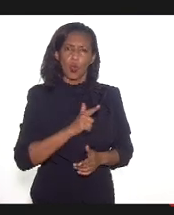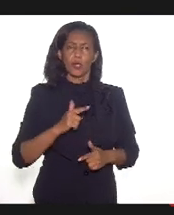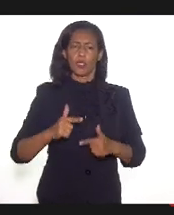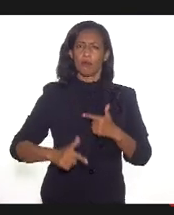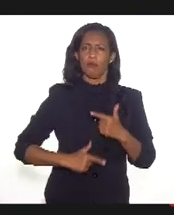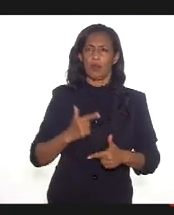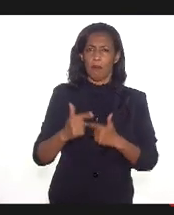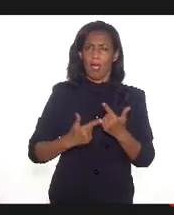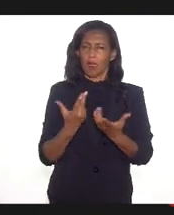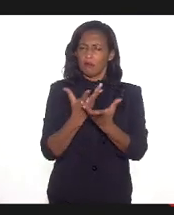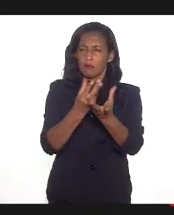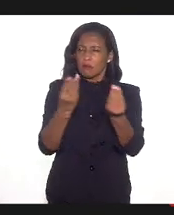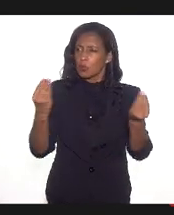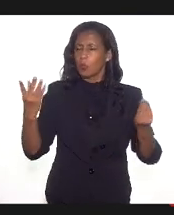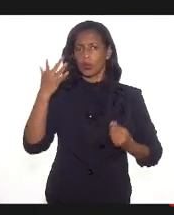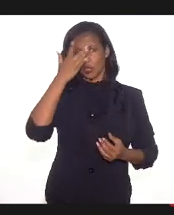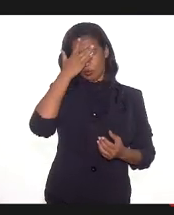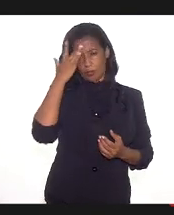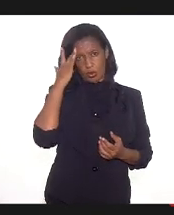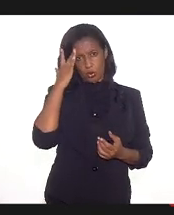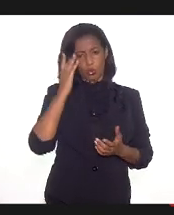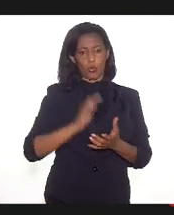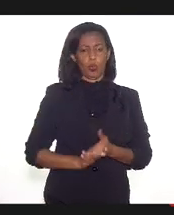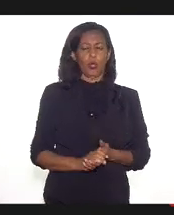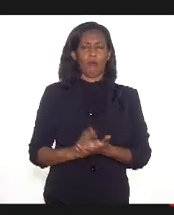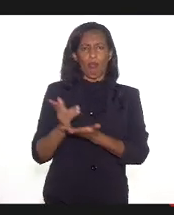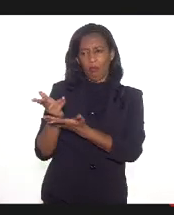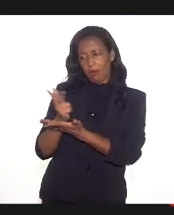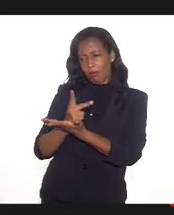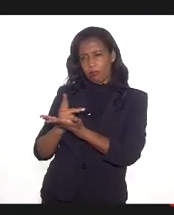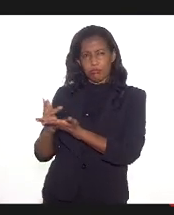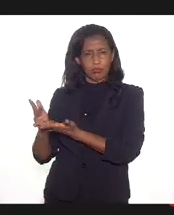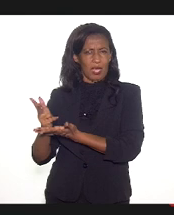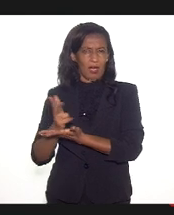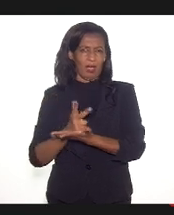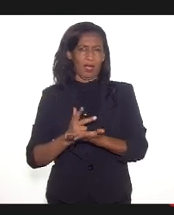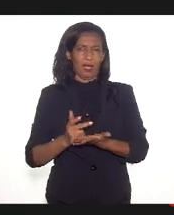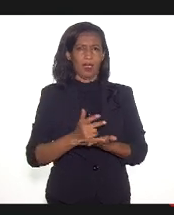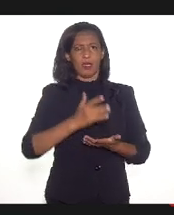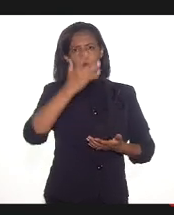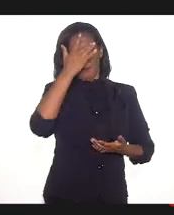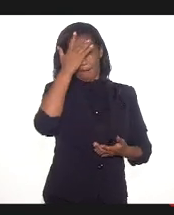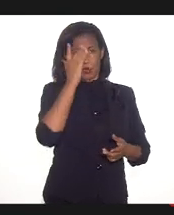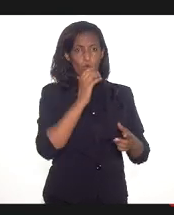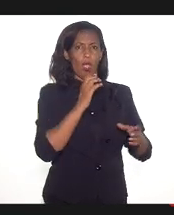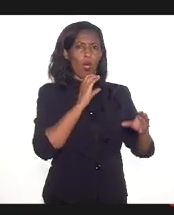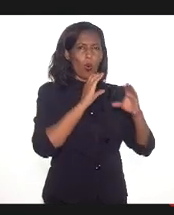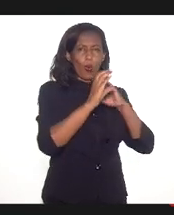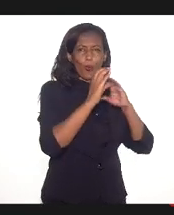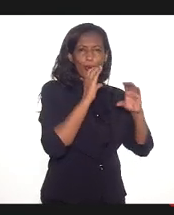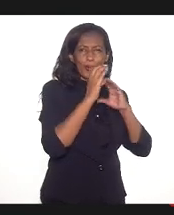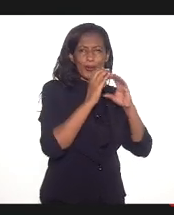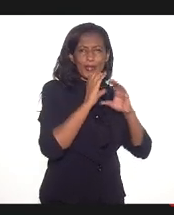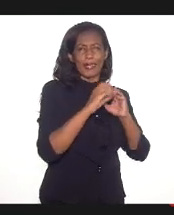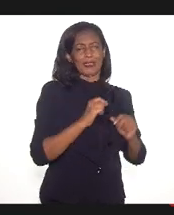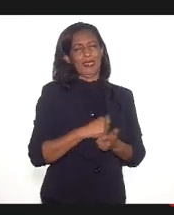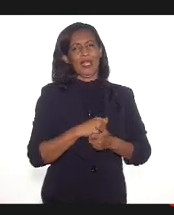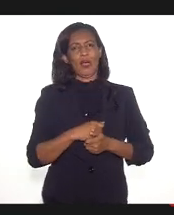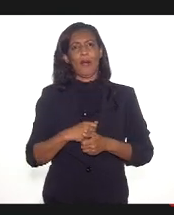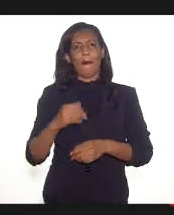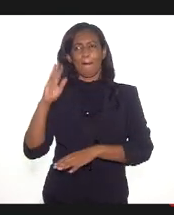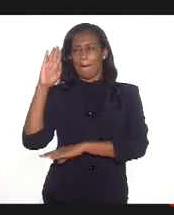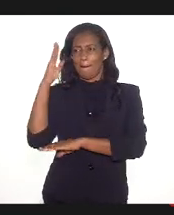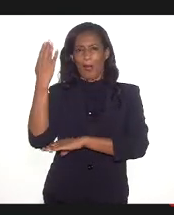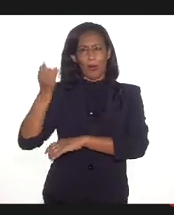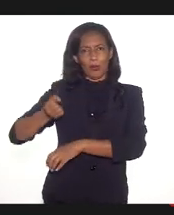para várias pessoas, designers, pessoas de comunicação, pessoal de carpintaria que fez as